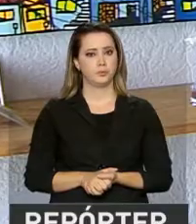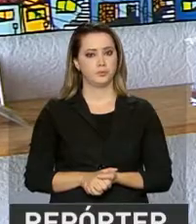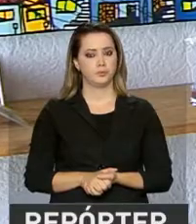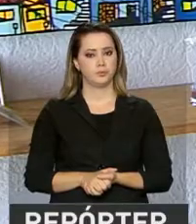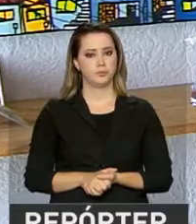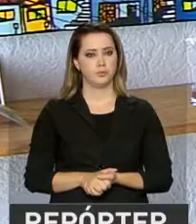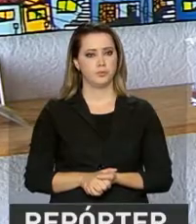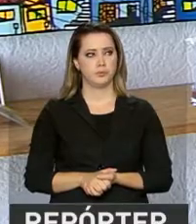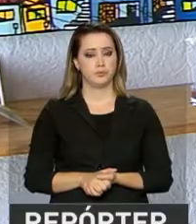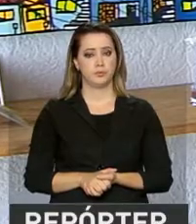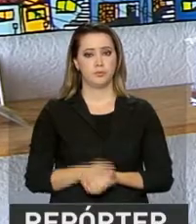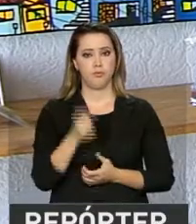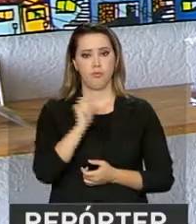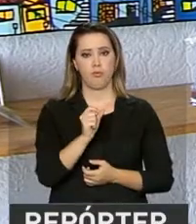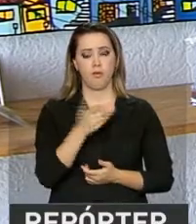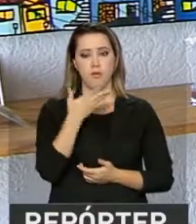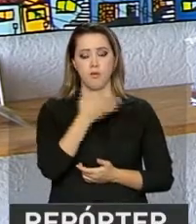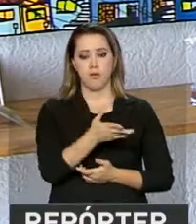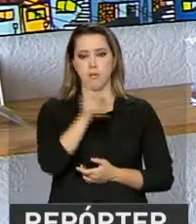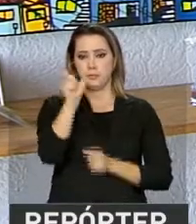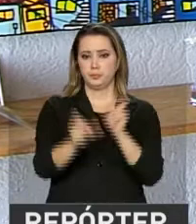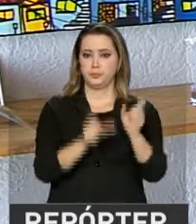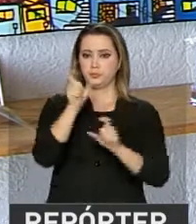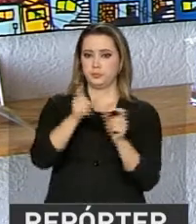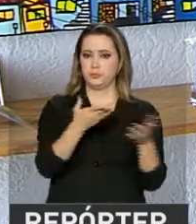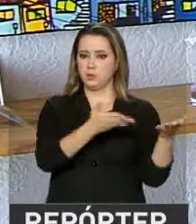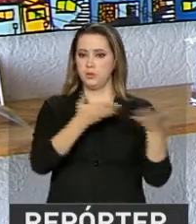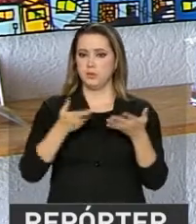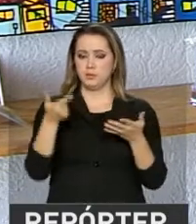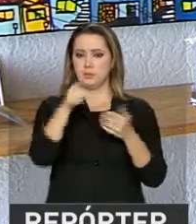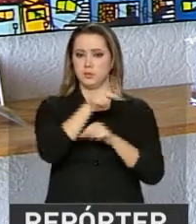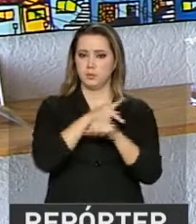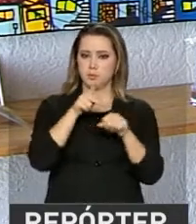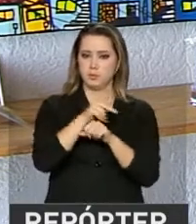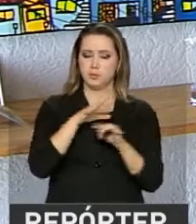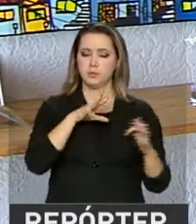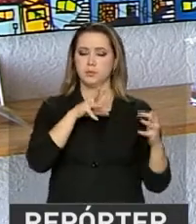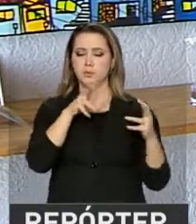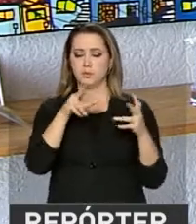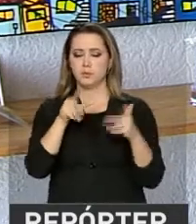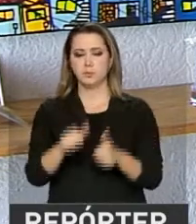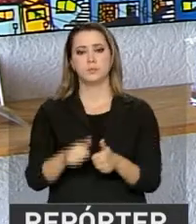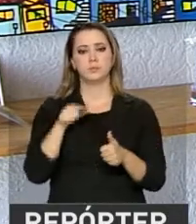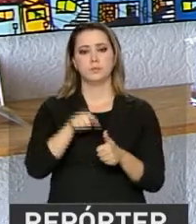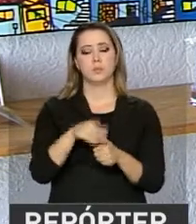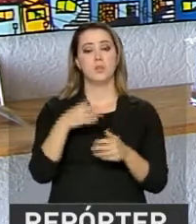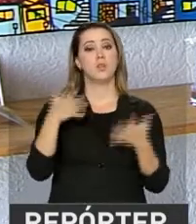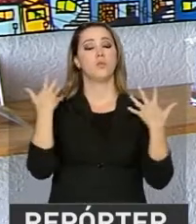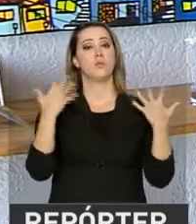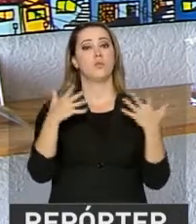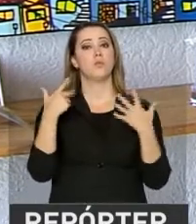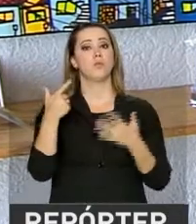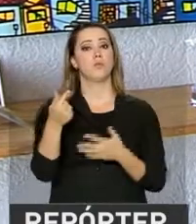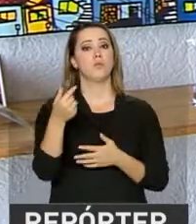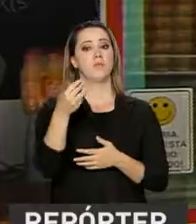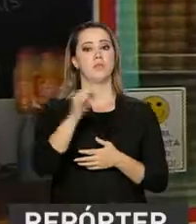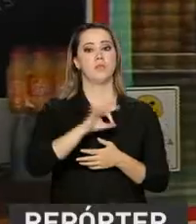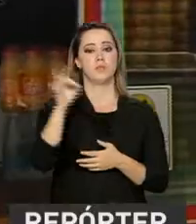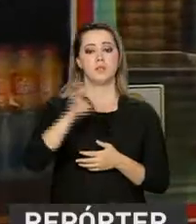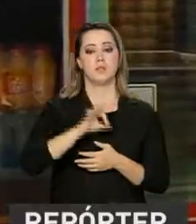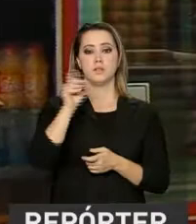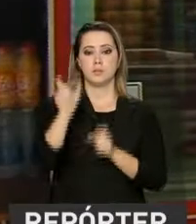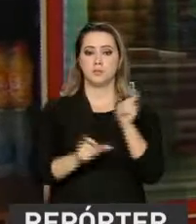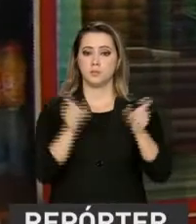A gerente do hostel diz que recebe estrangeiros o ano inteiro e que no verão o número chega a 70% dos hóspedes.